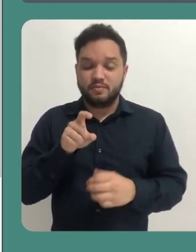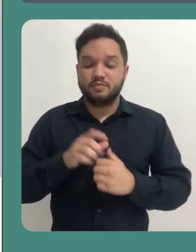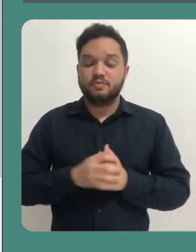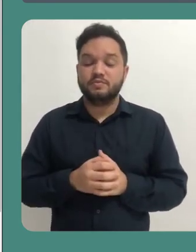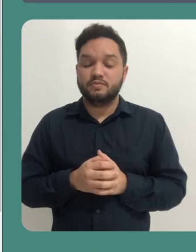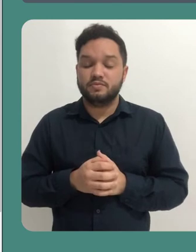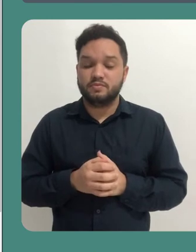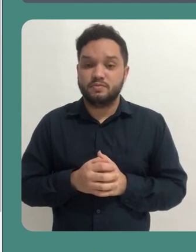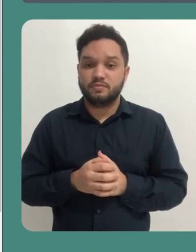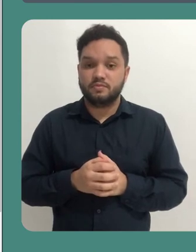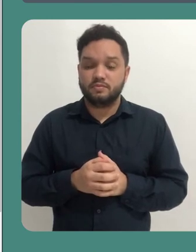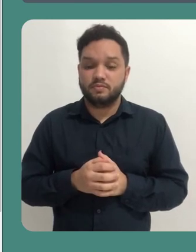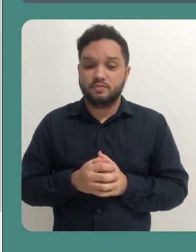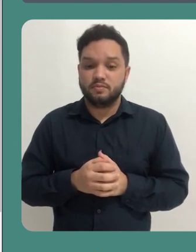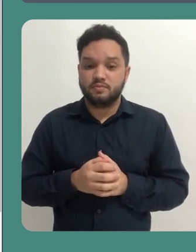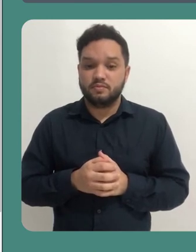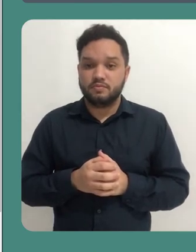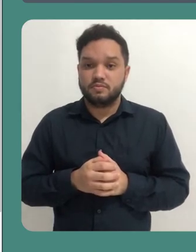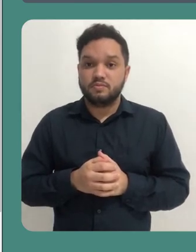clique nela.